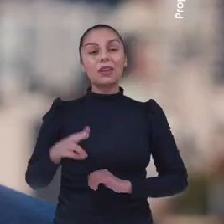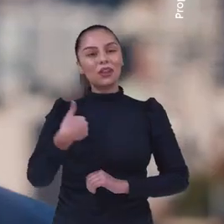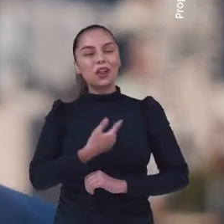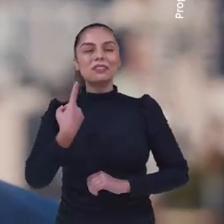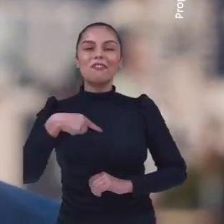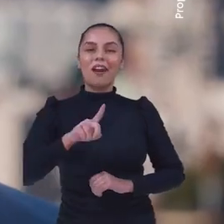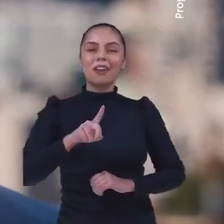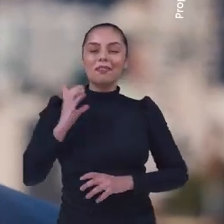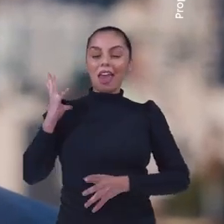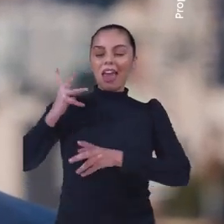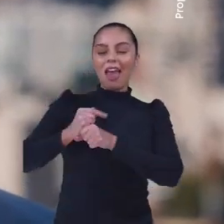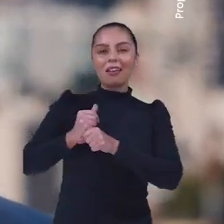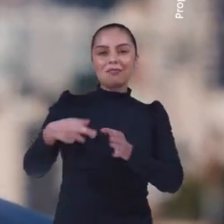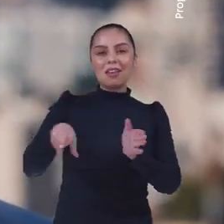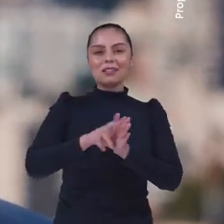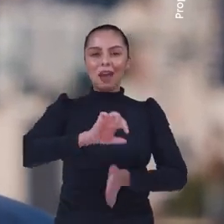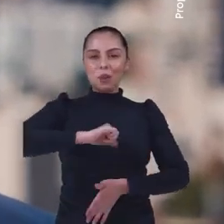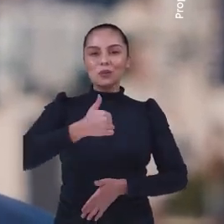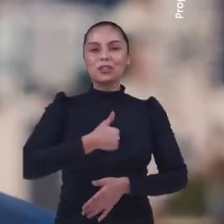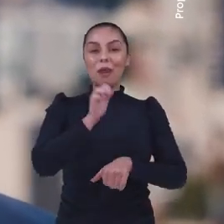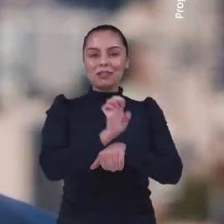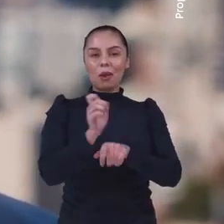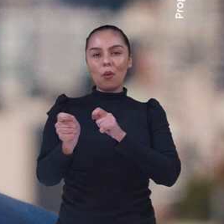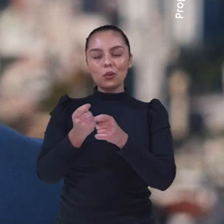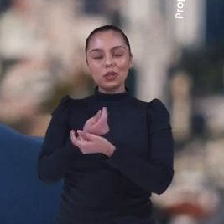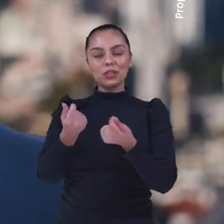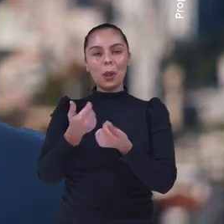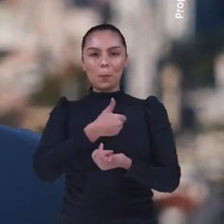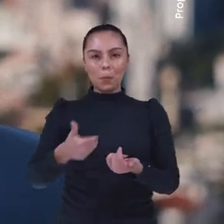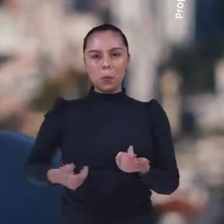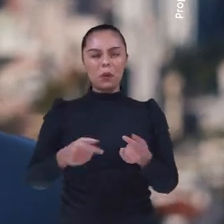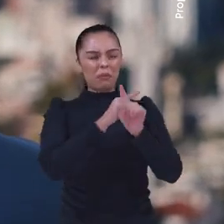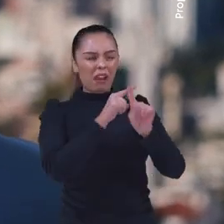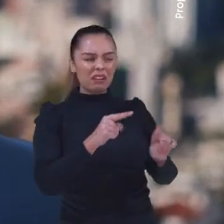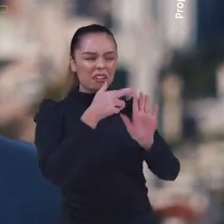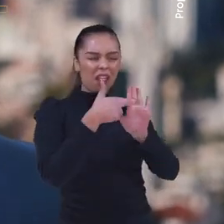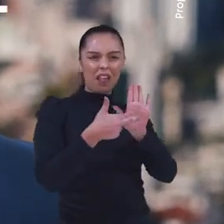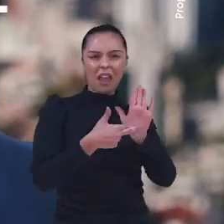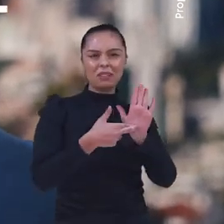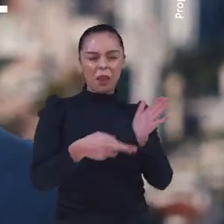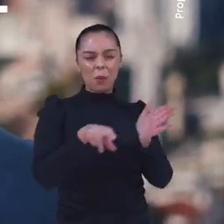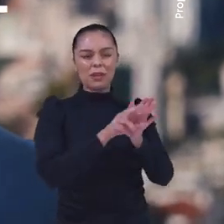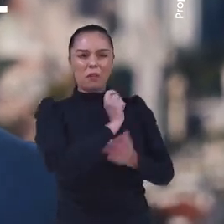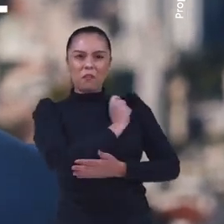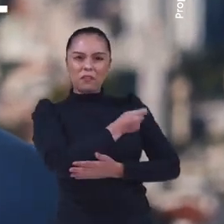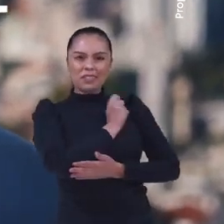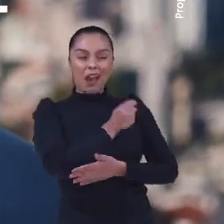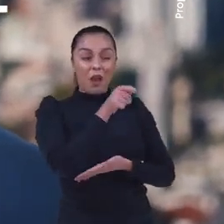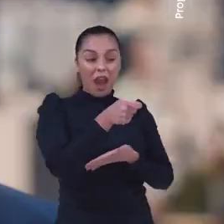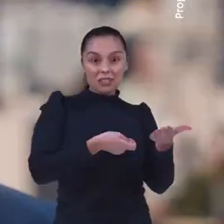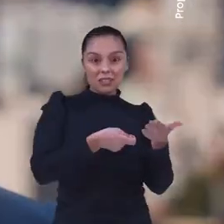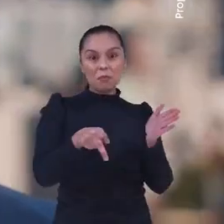vamos resgatar a autoestima do nosso estado para gerir os recursos públicos refogar o regime de recuperação fiscal assinado de forma